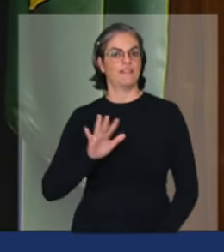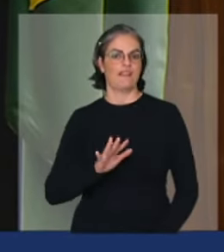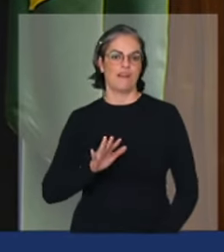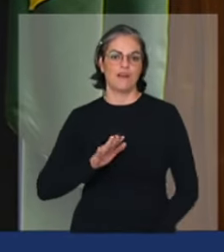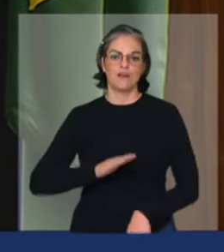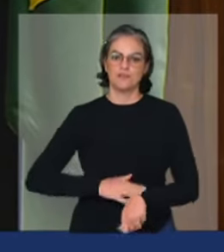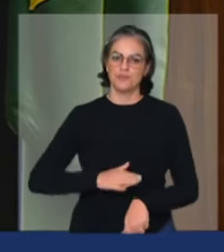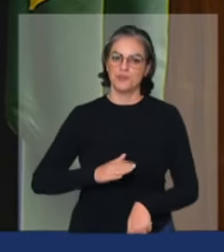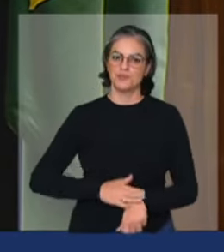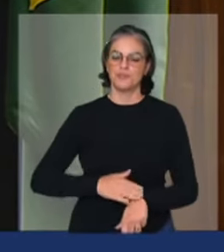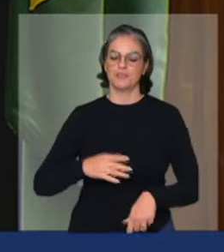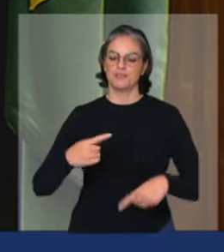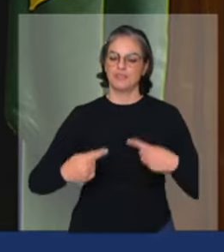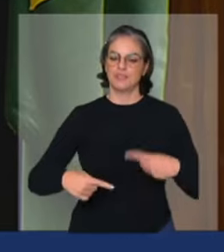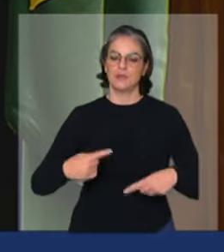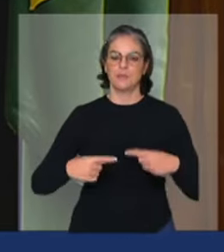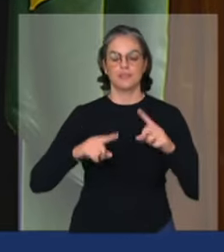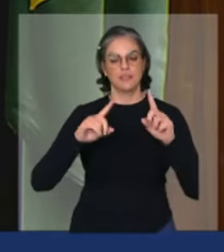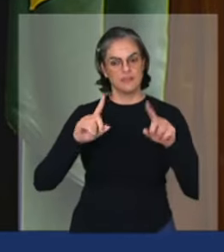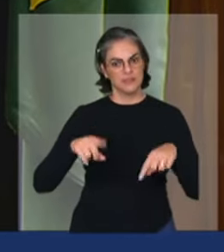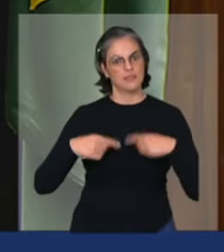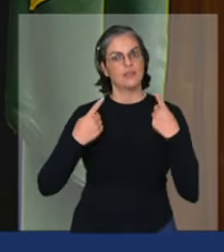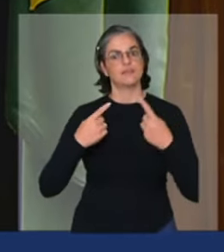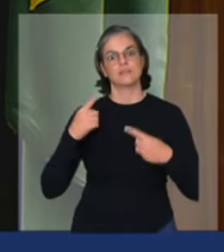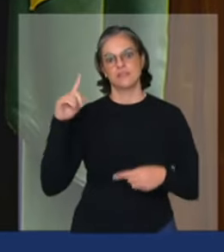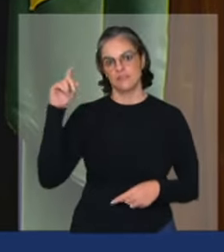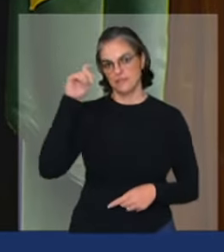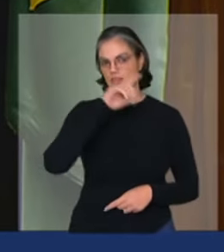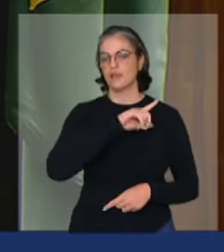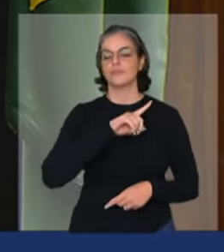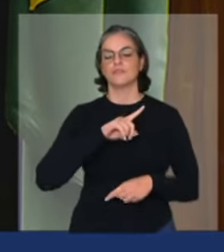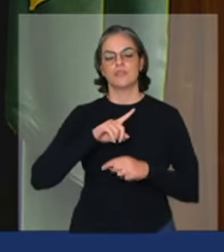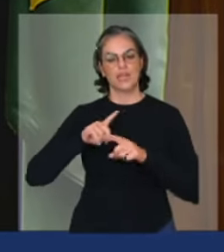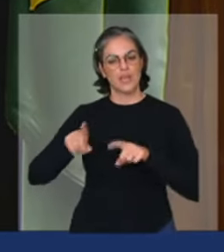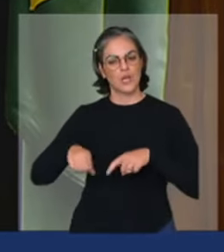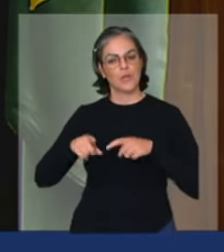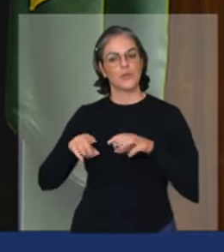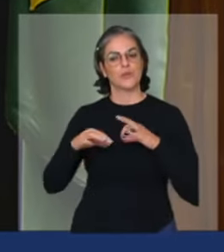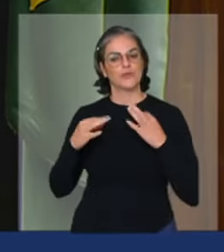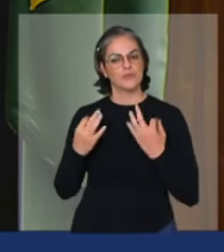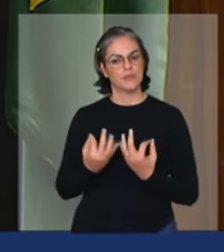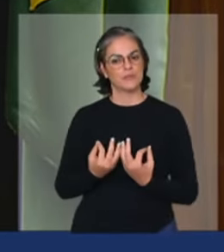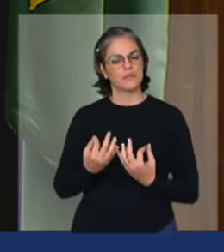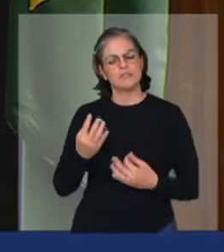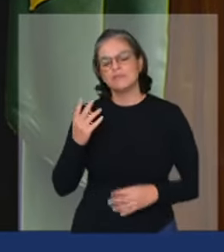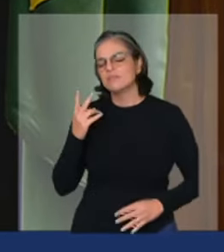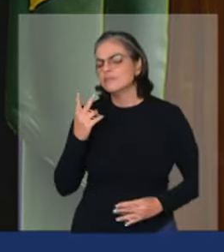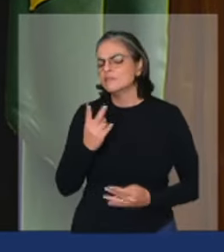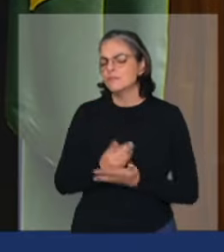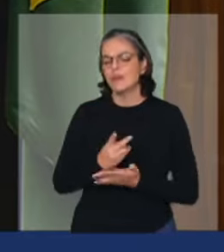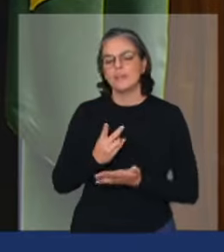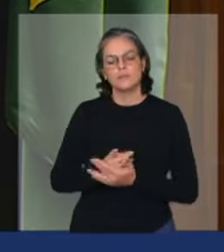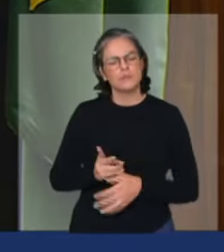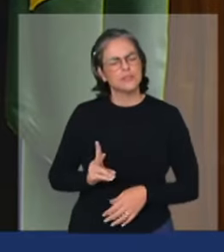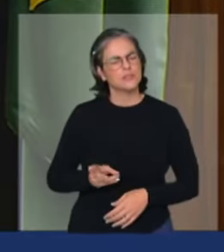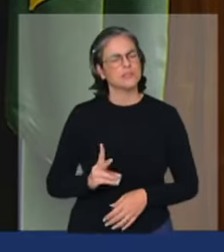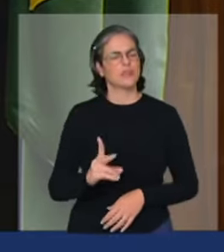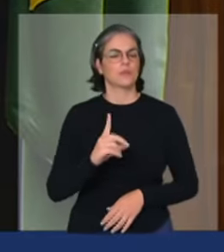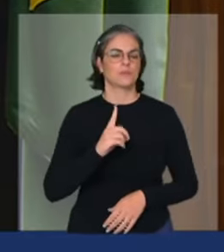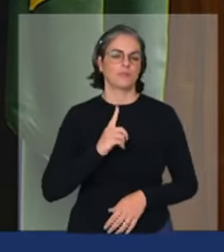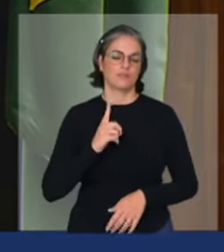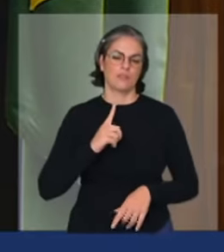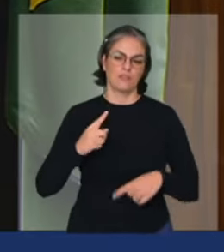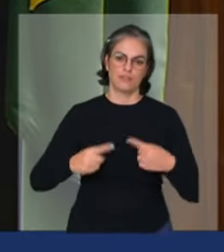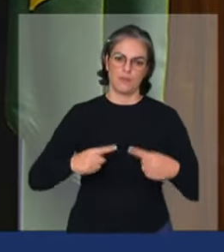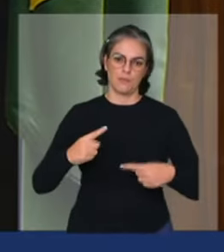desafios da agricultura familiar e esse é um tema recorrente permanente no debate na sociedade brasileira